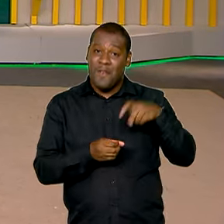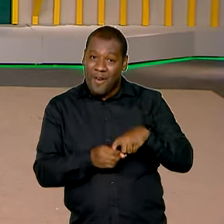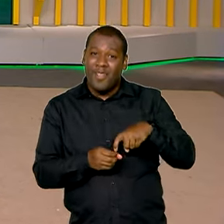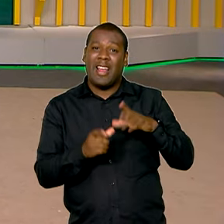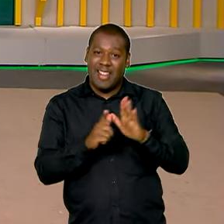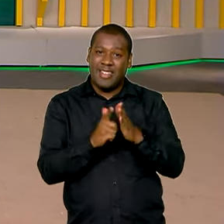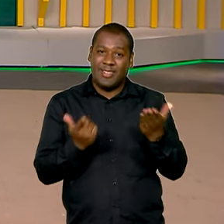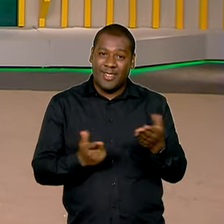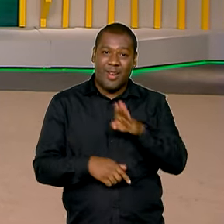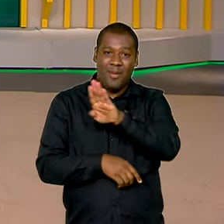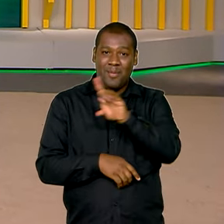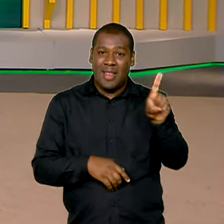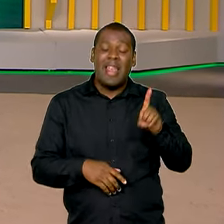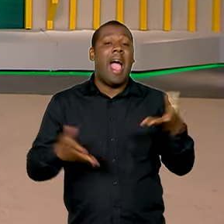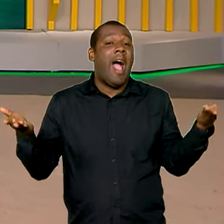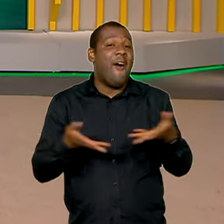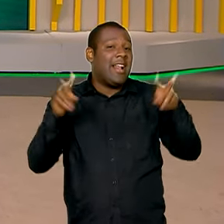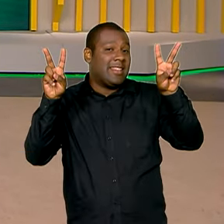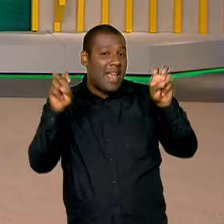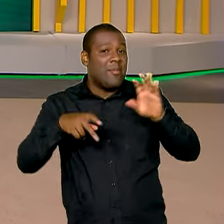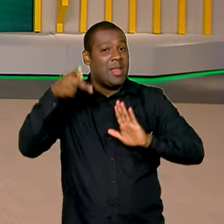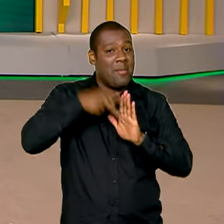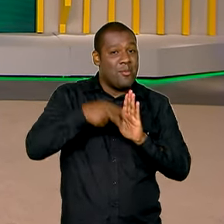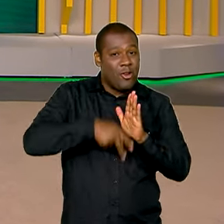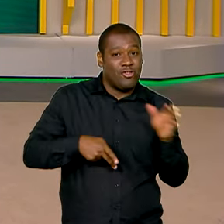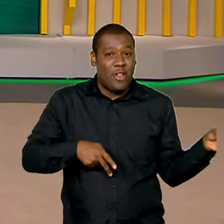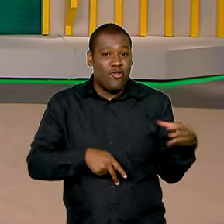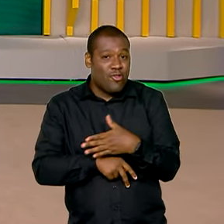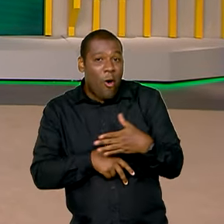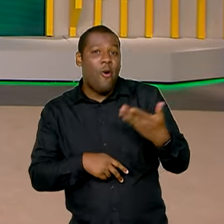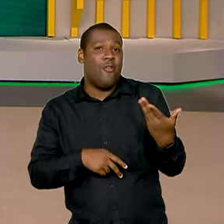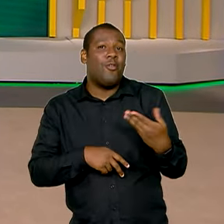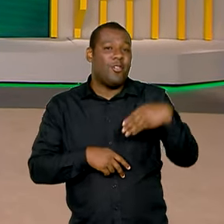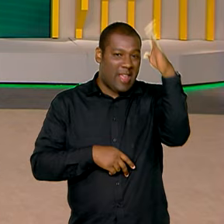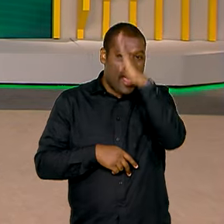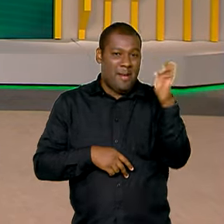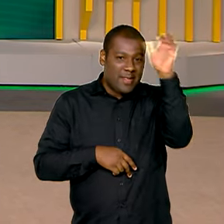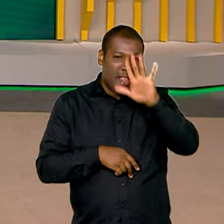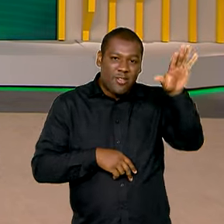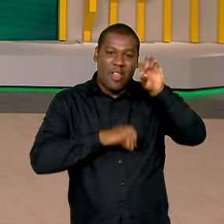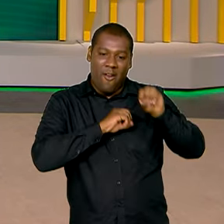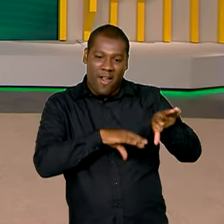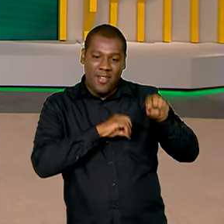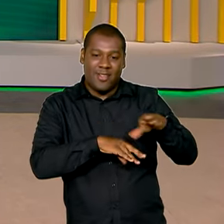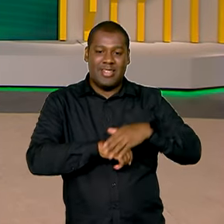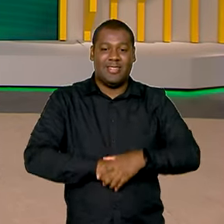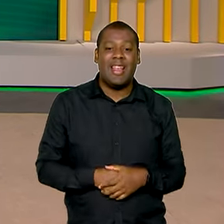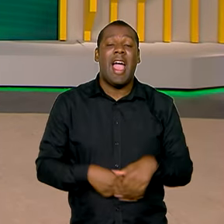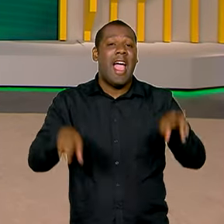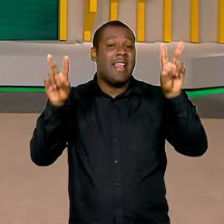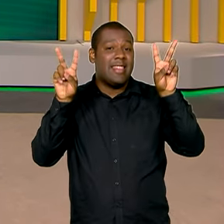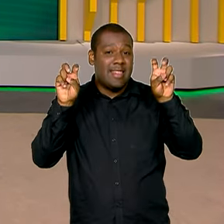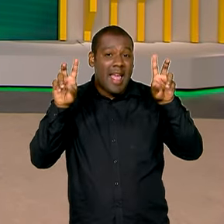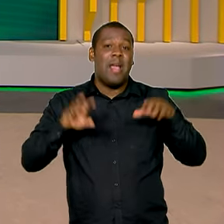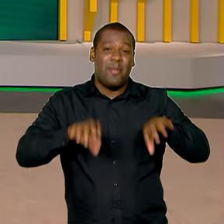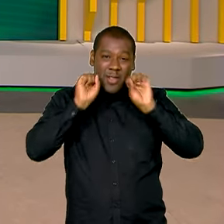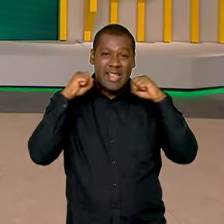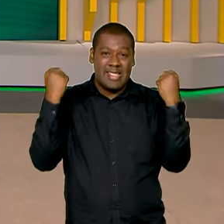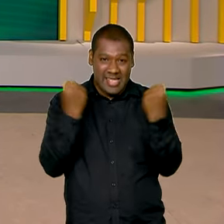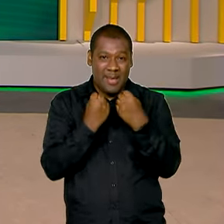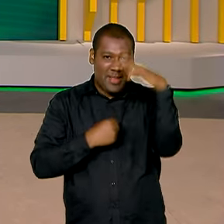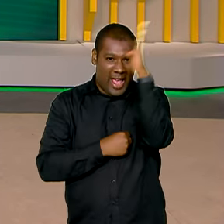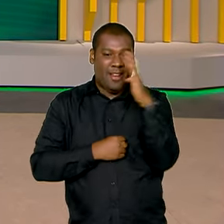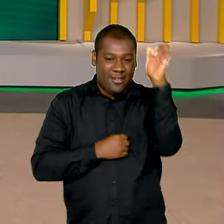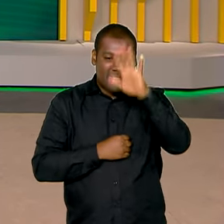Vamos falar do novo Plano Nacional de Educação, que está em discussão no país e vai ser um dos temas da Conferência Nacional